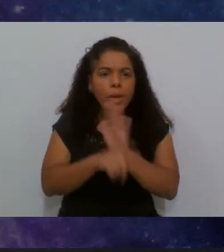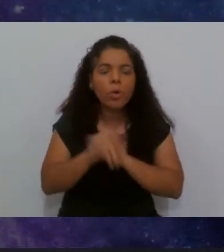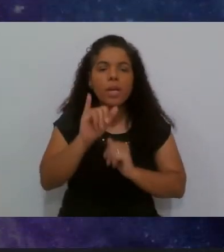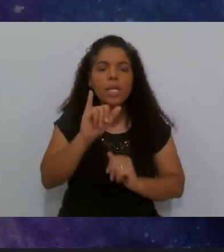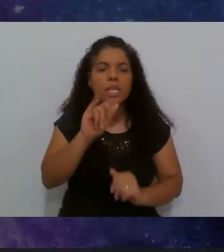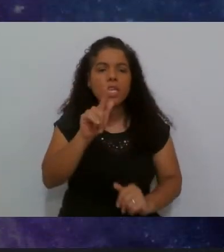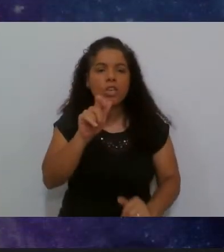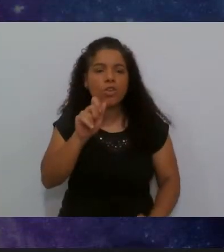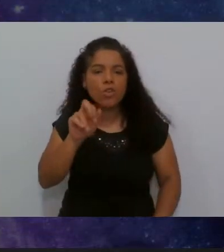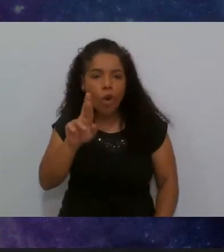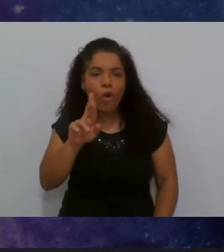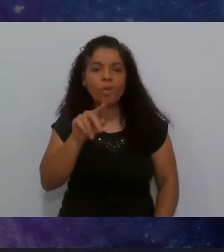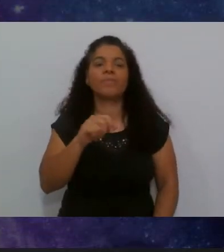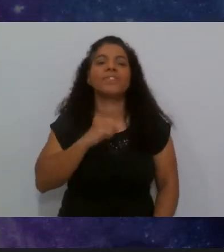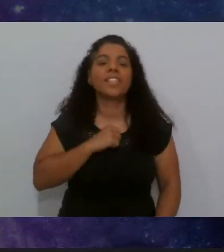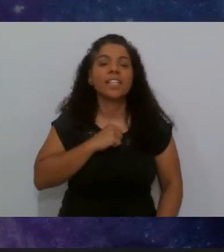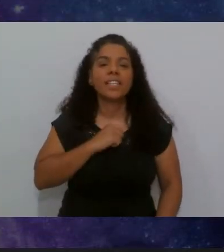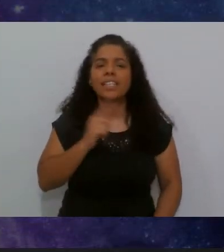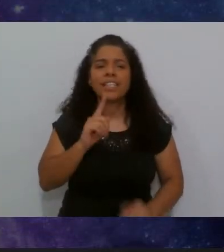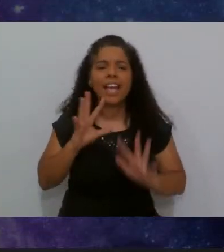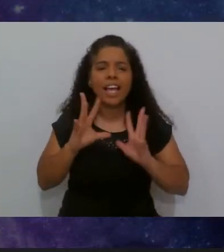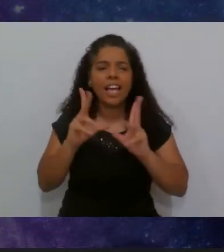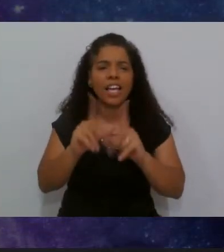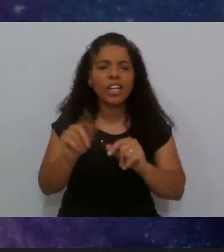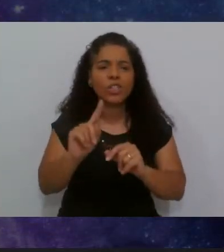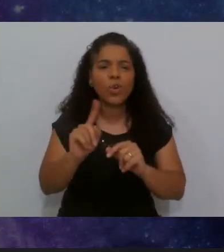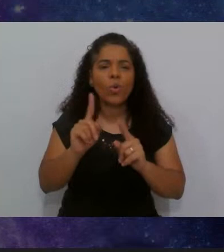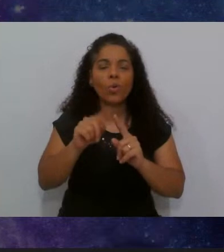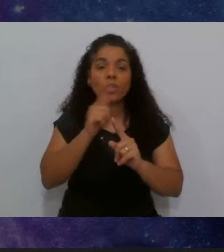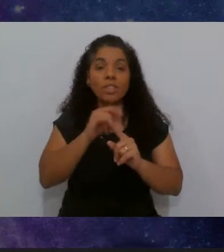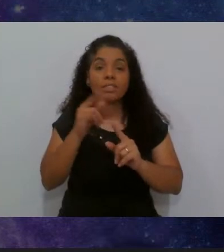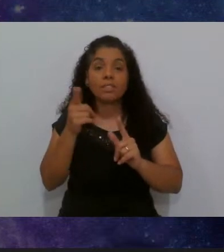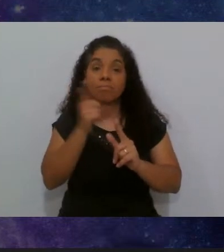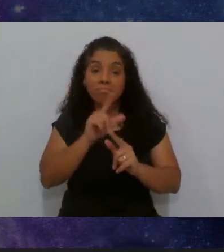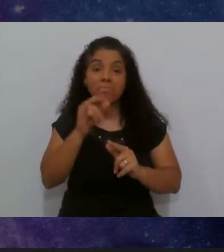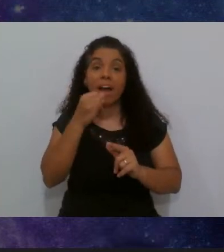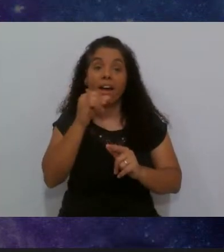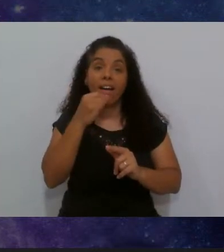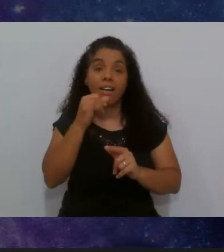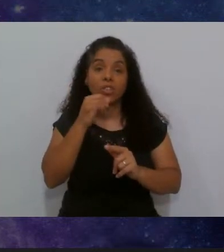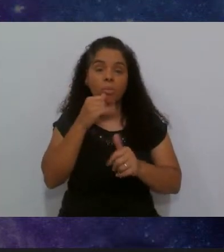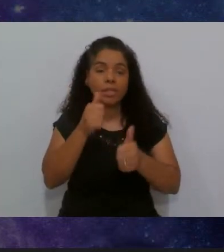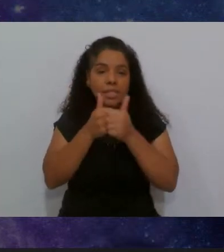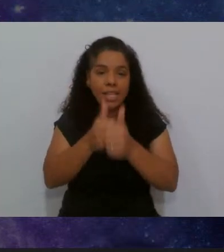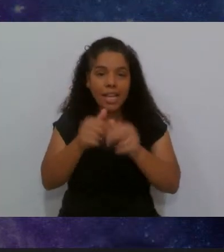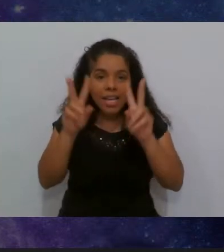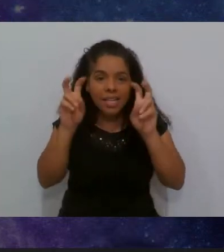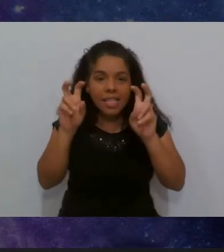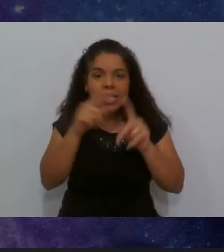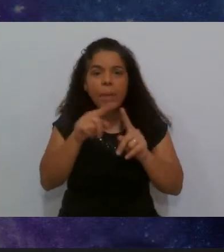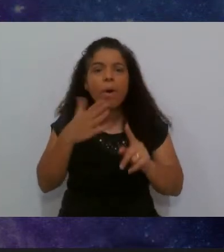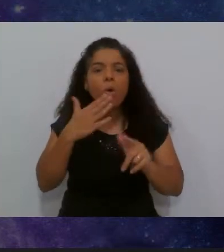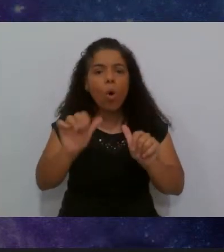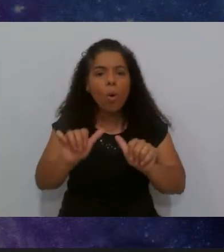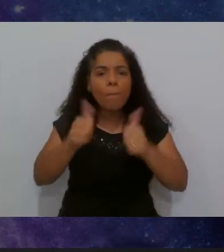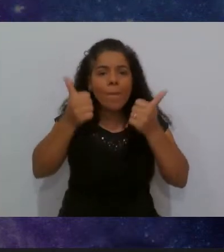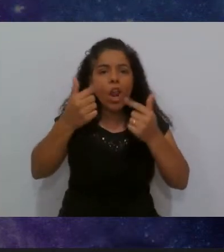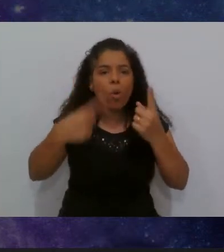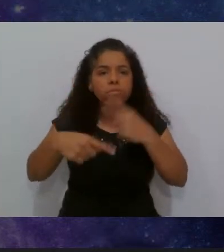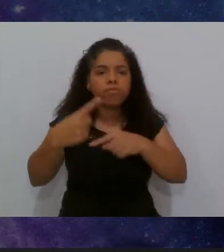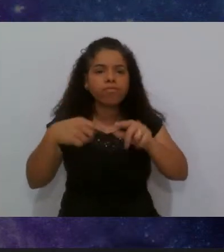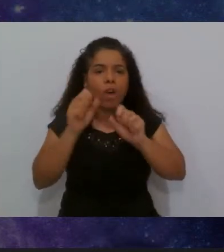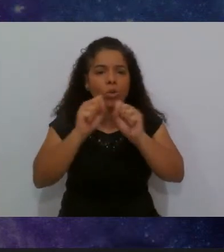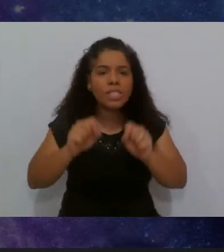Igor. Nem tudo se automatiza. Seguindo esse tema, qual o melhor fluxo de